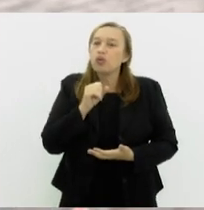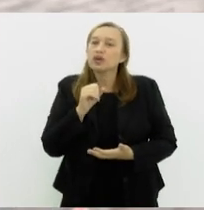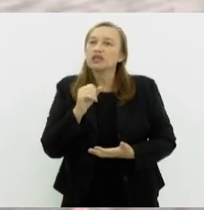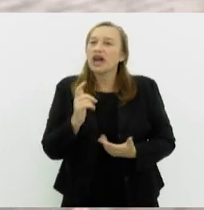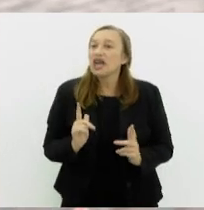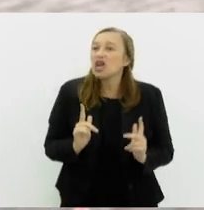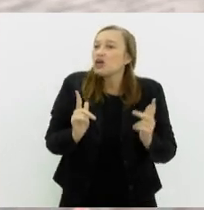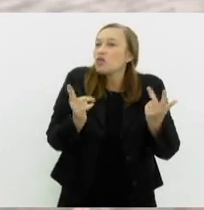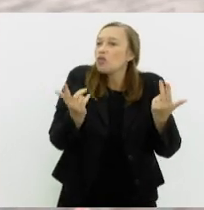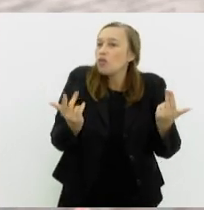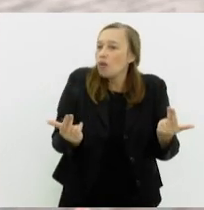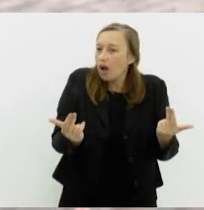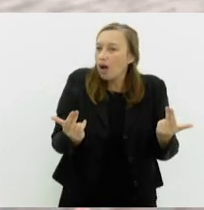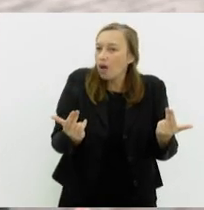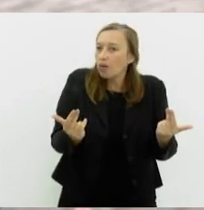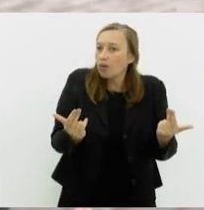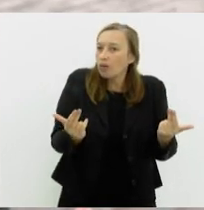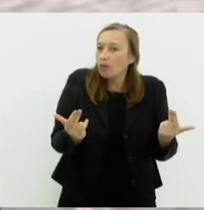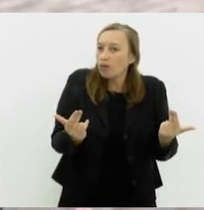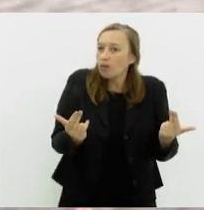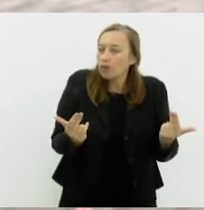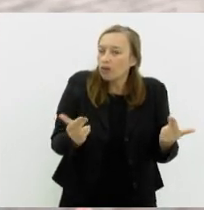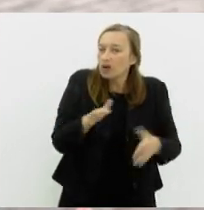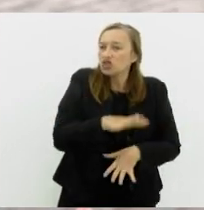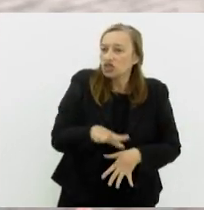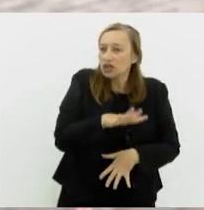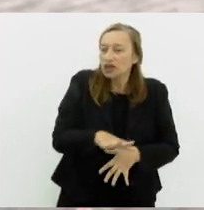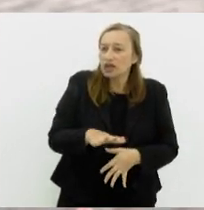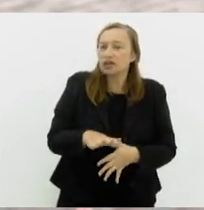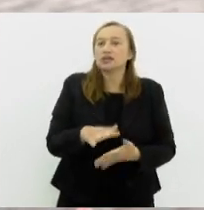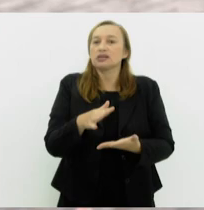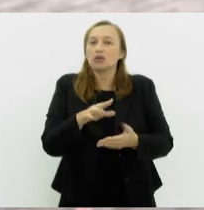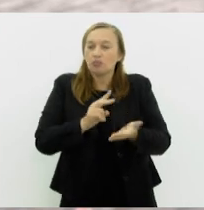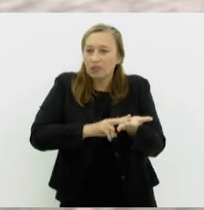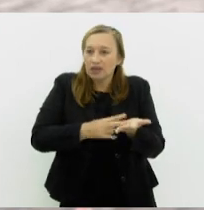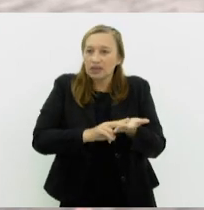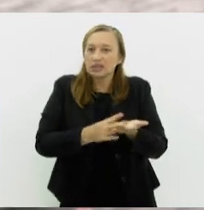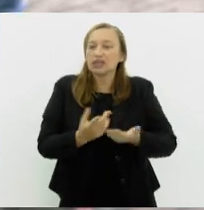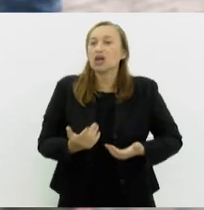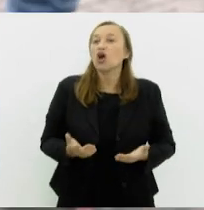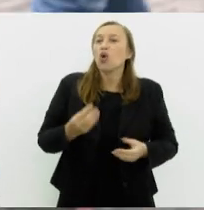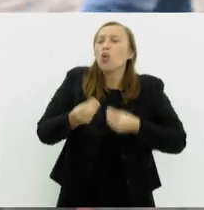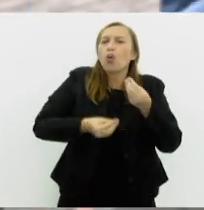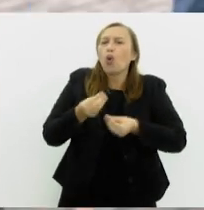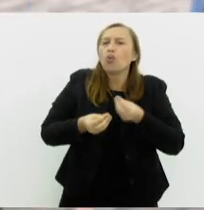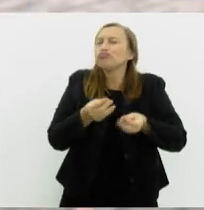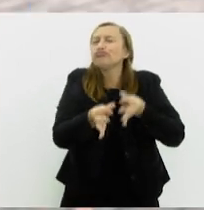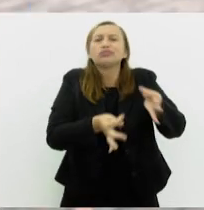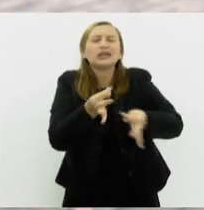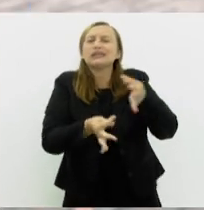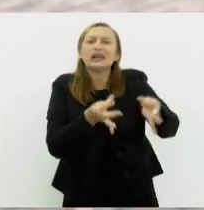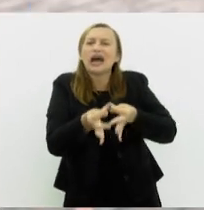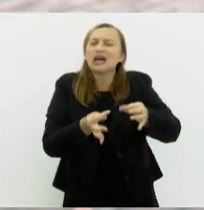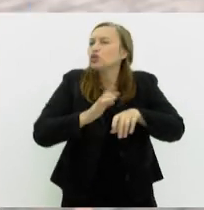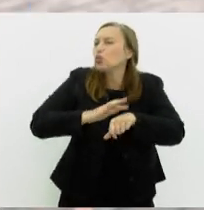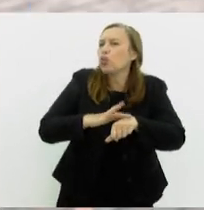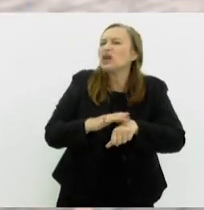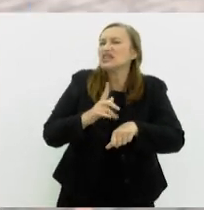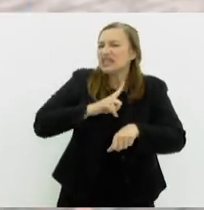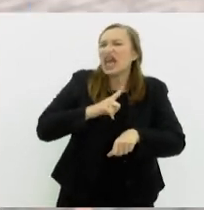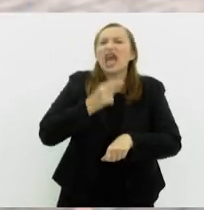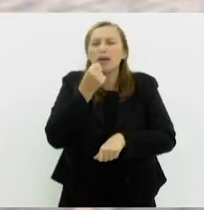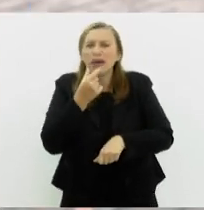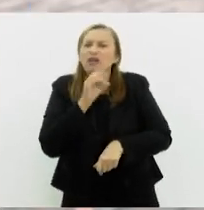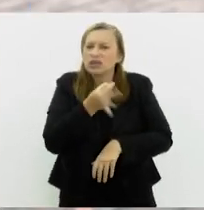quantidade de pessoas que aparecem com a epilepsia. E, doutora, como lidar com a doença? Existe algum tipo de tratamento, alguma medicação específica?